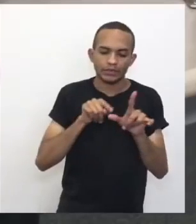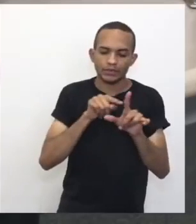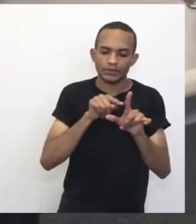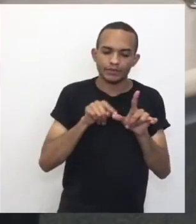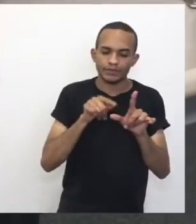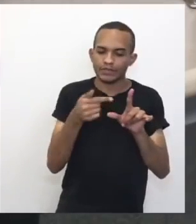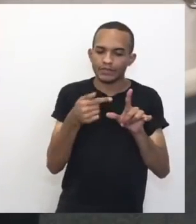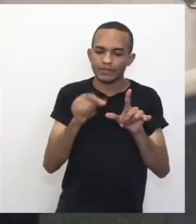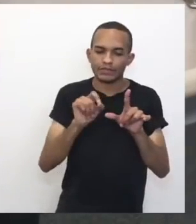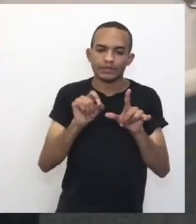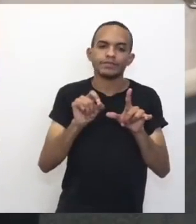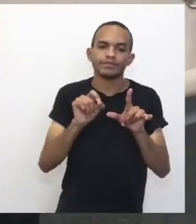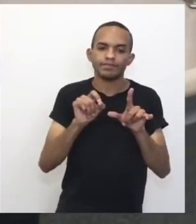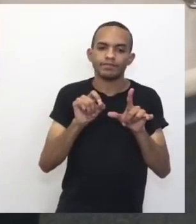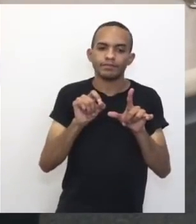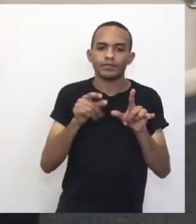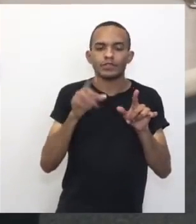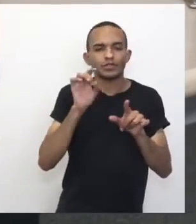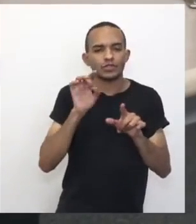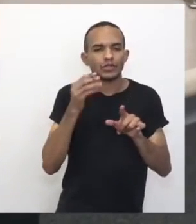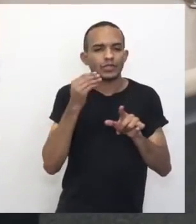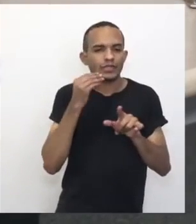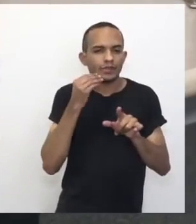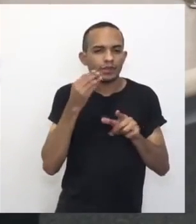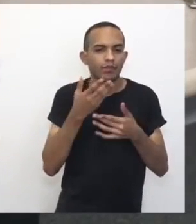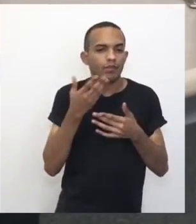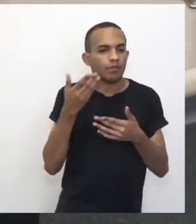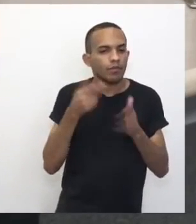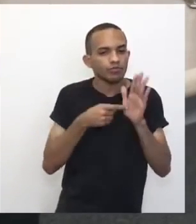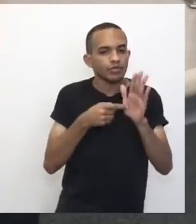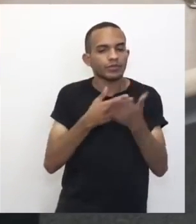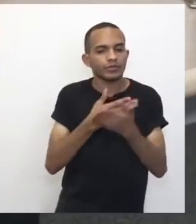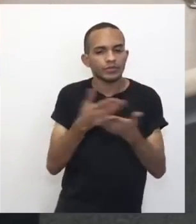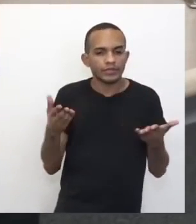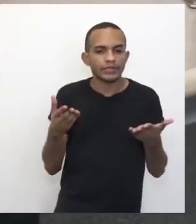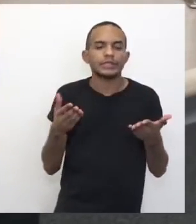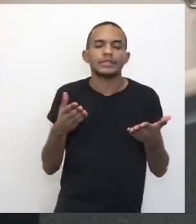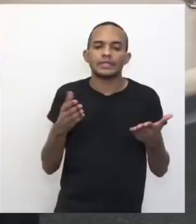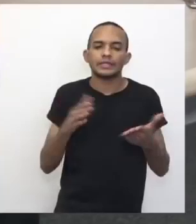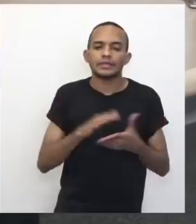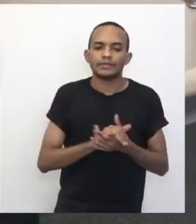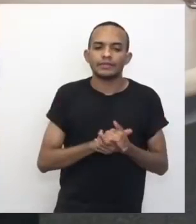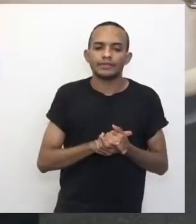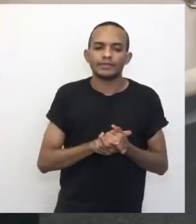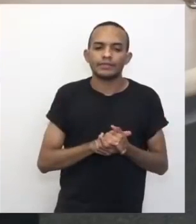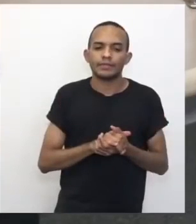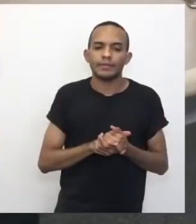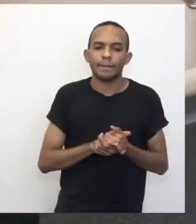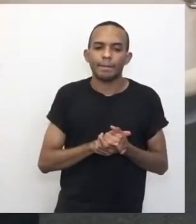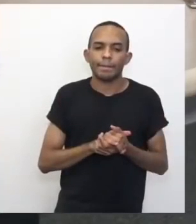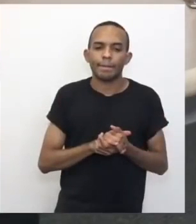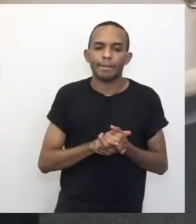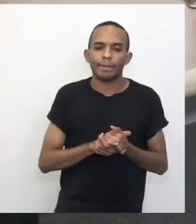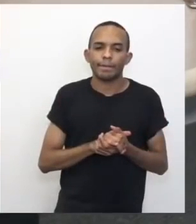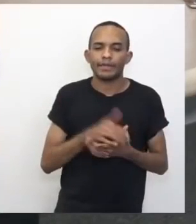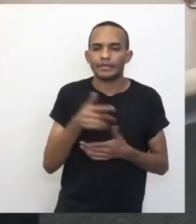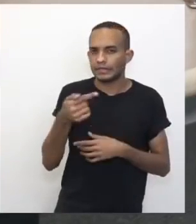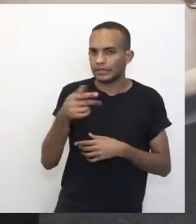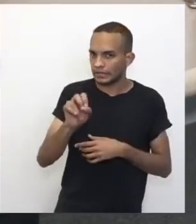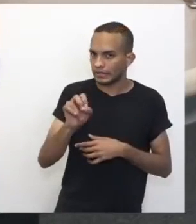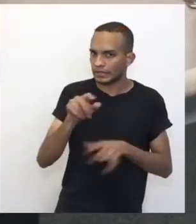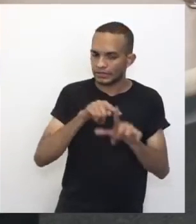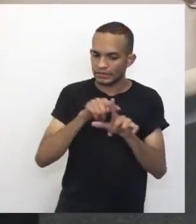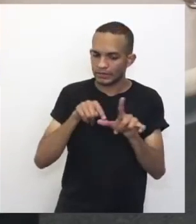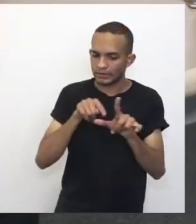Estou fazendo aqui, só para mostrar. Opa! Só para mostrar, você faz a abertura aqui em exatamente 70